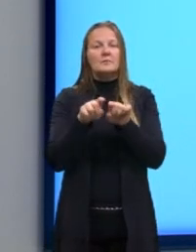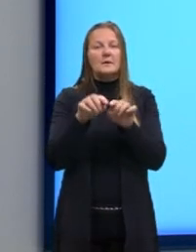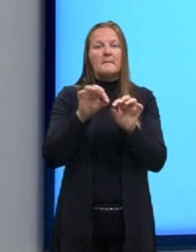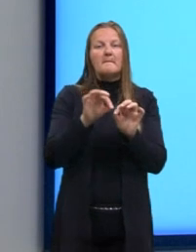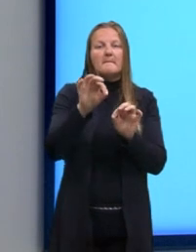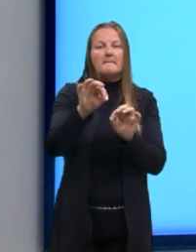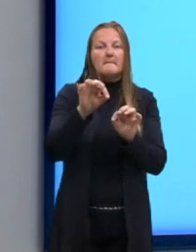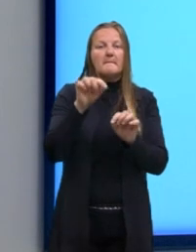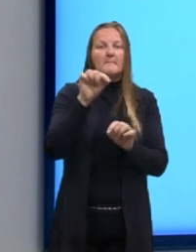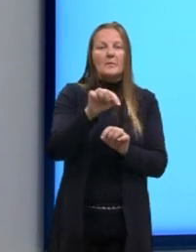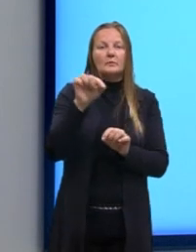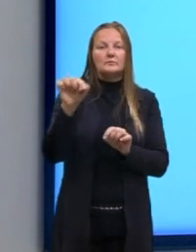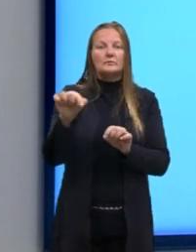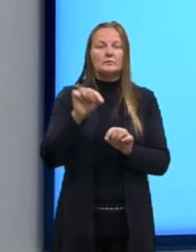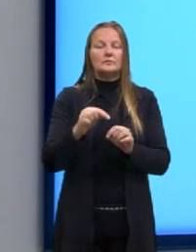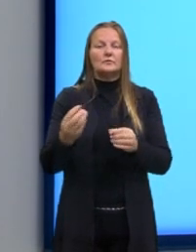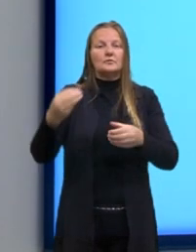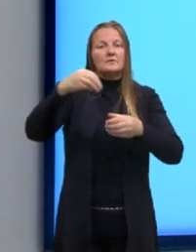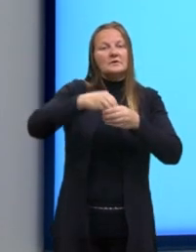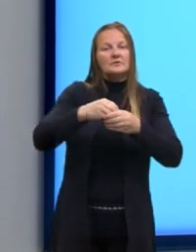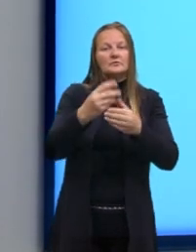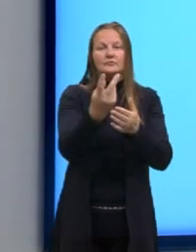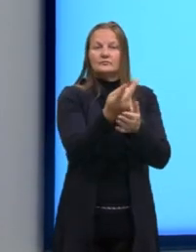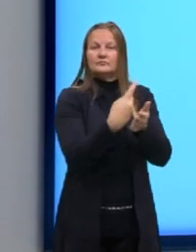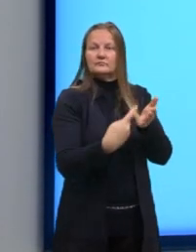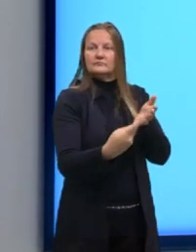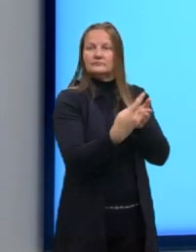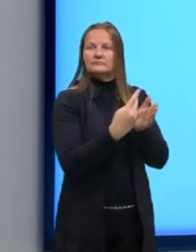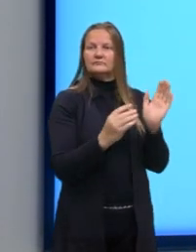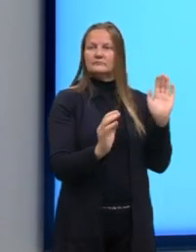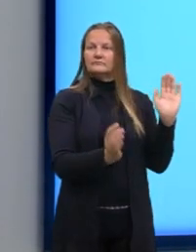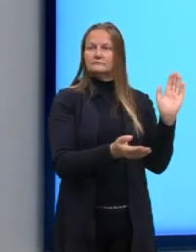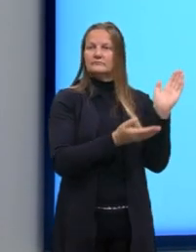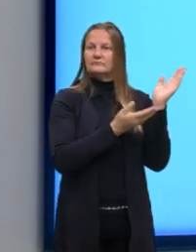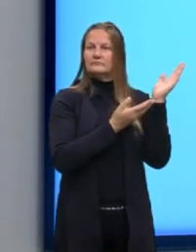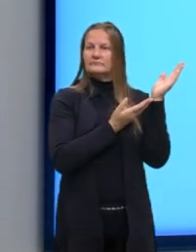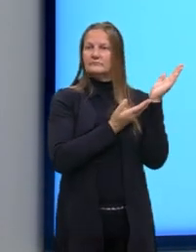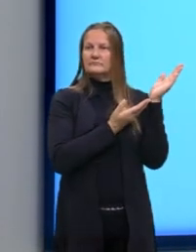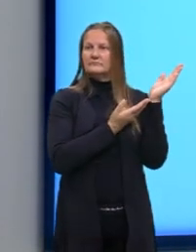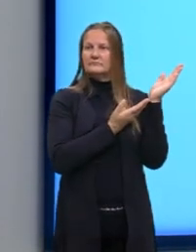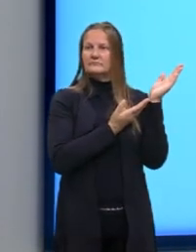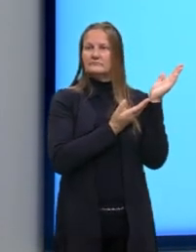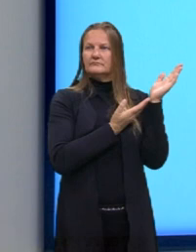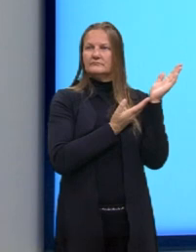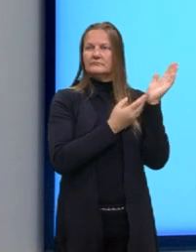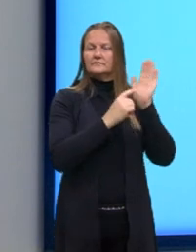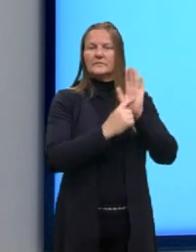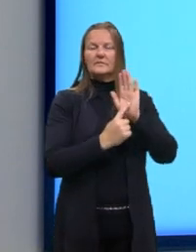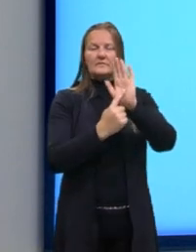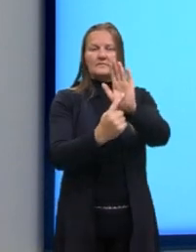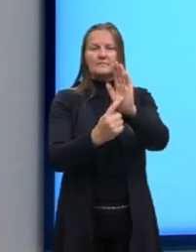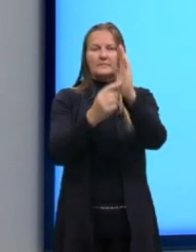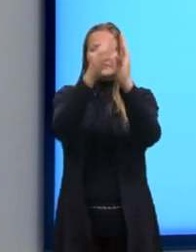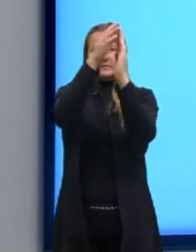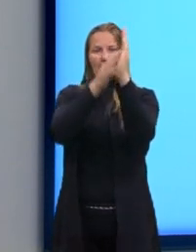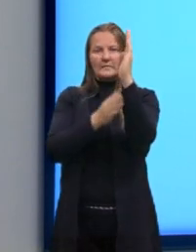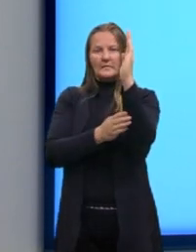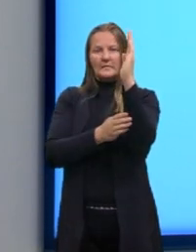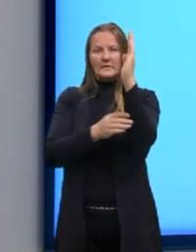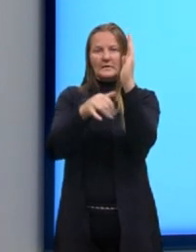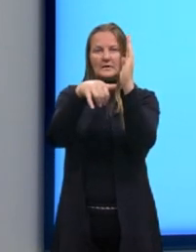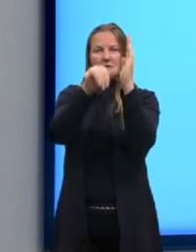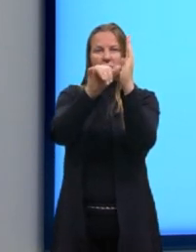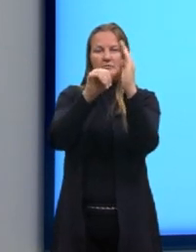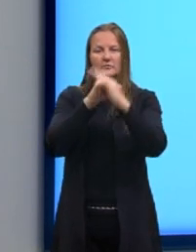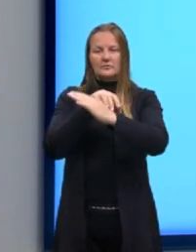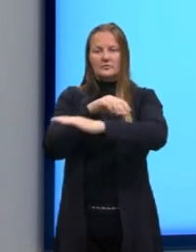pertencem a essa figura. E aí entra, né, aqui a nossa representação no plano cartesiano. Nós temos os nossos